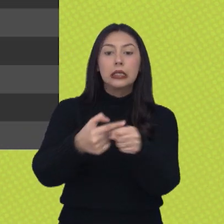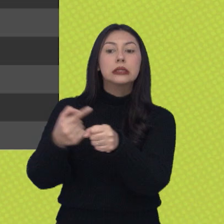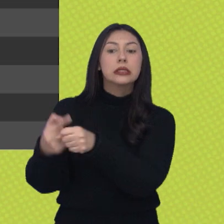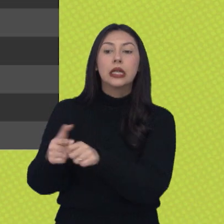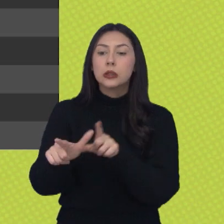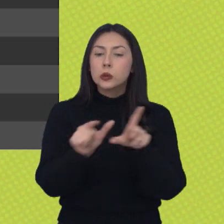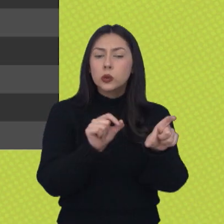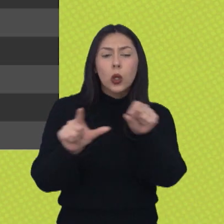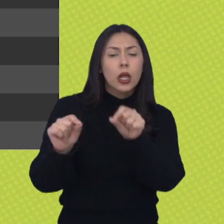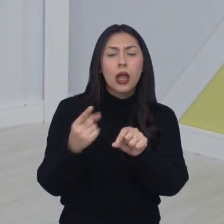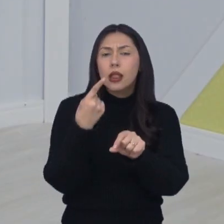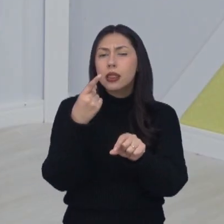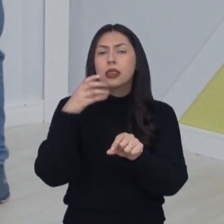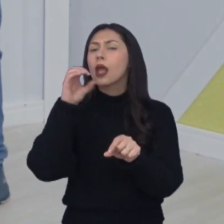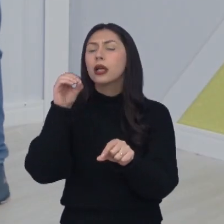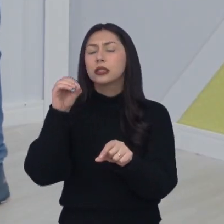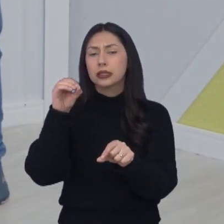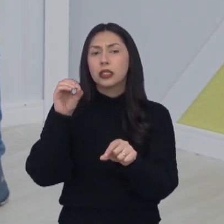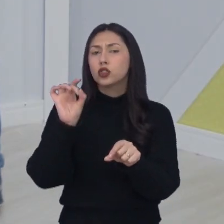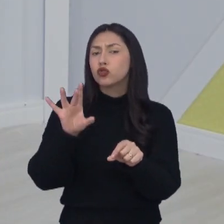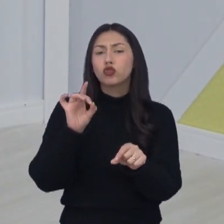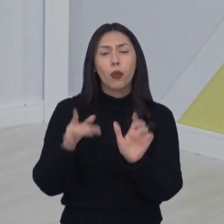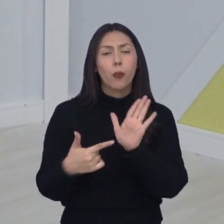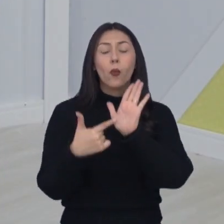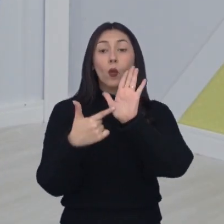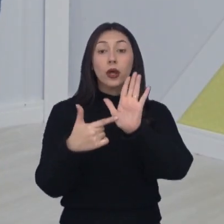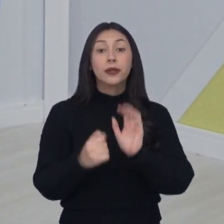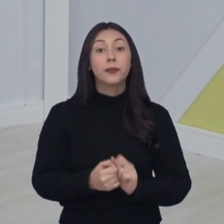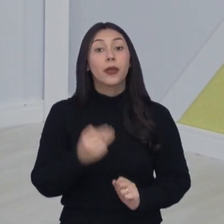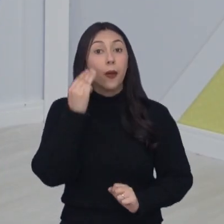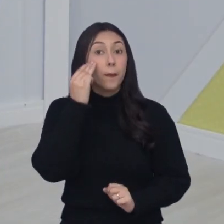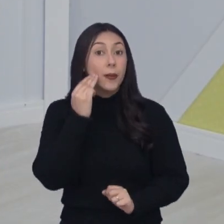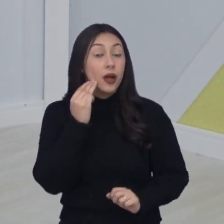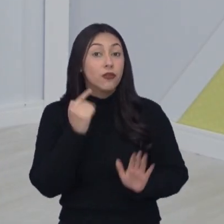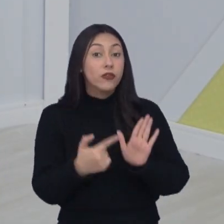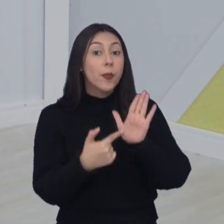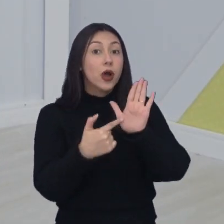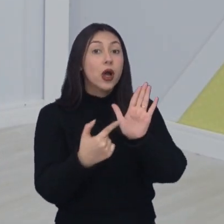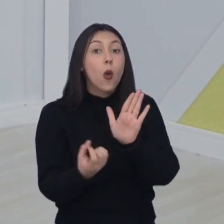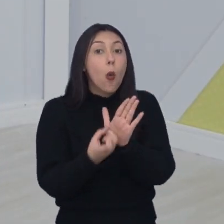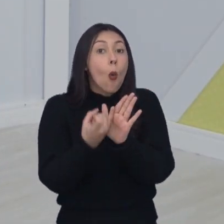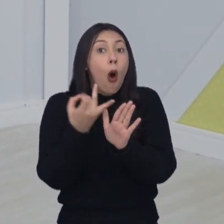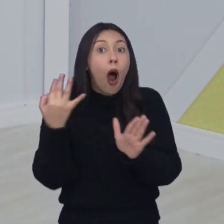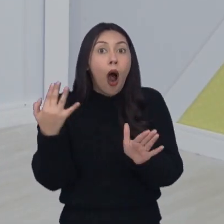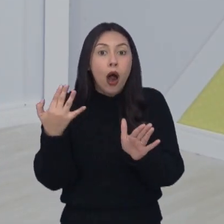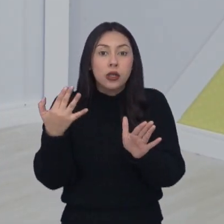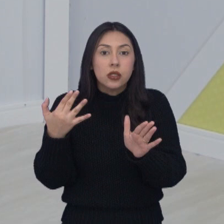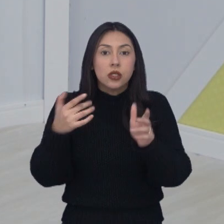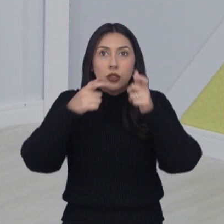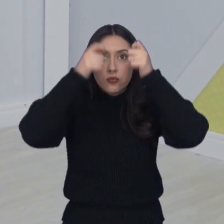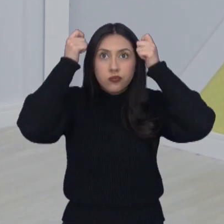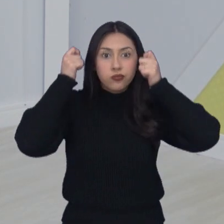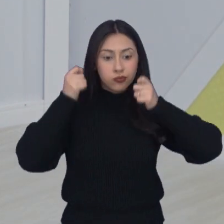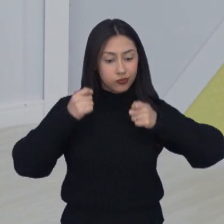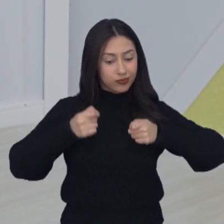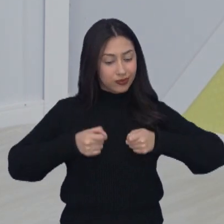as dez primeiras só pra ilustrar pra vocês. O Matheus vai colocar aqui pra gente o quadro de medalhas dessa